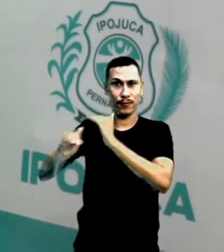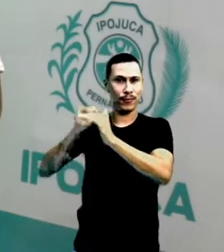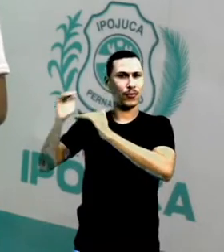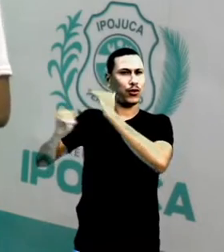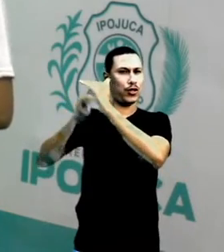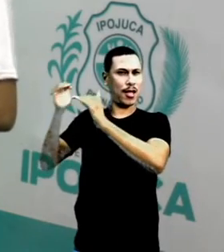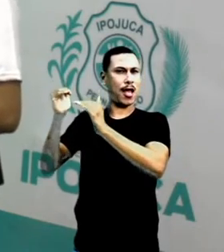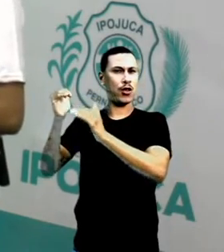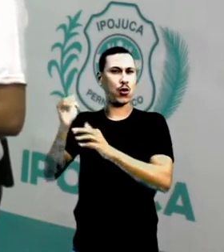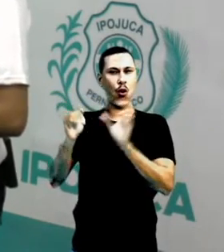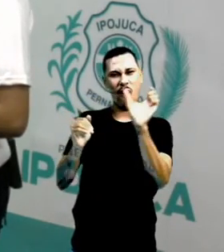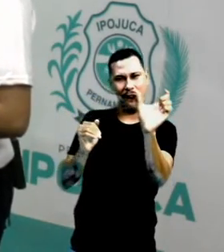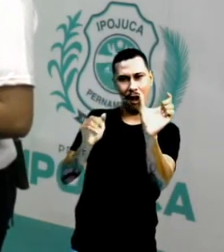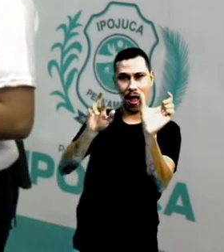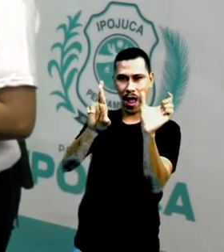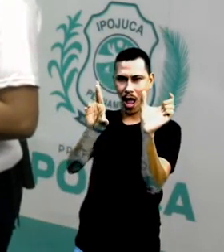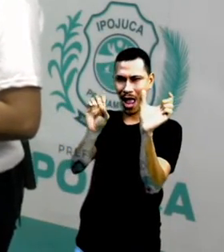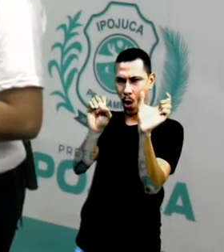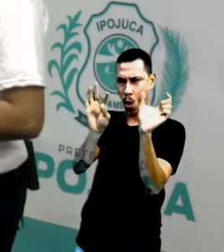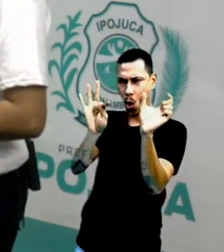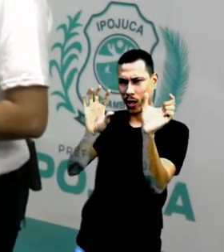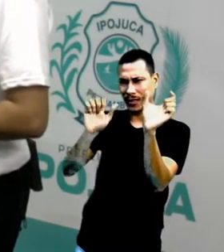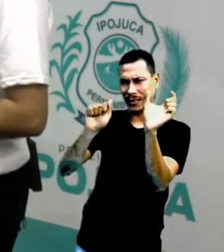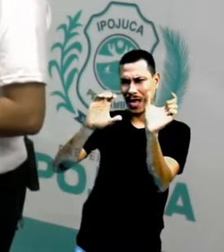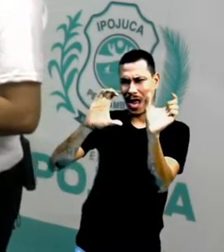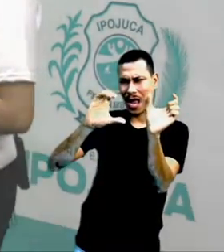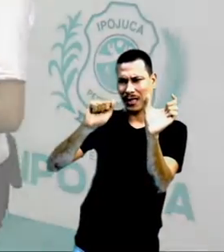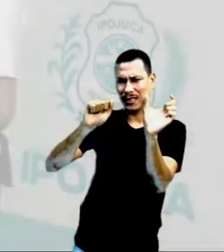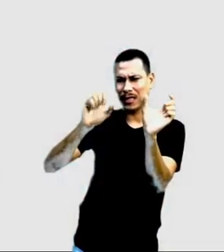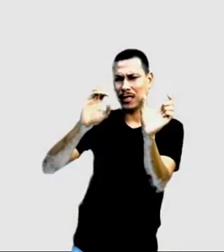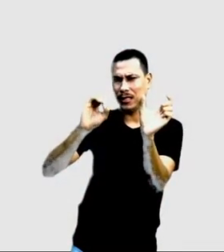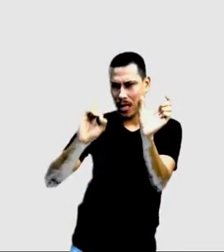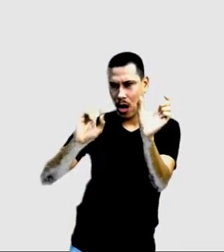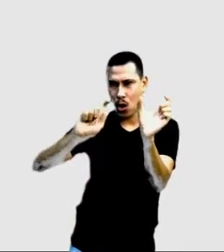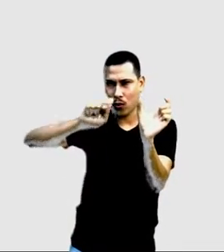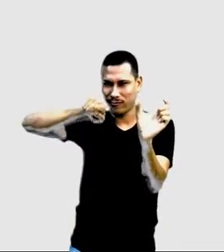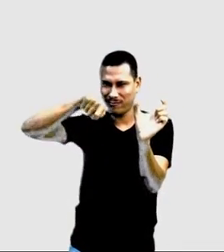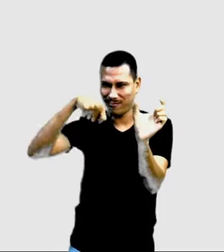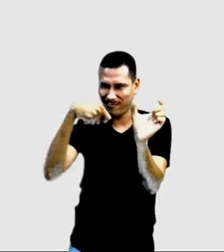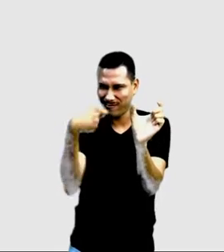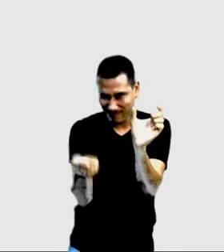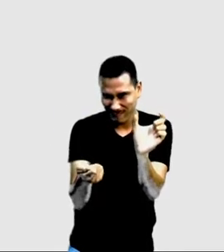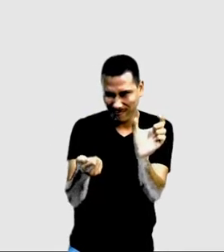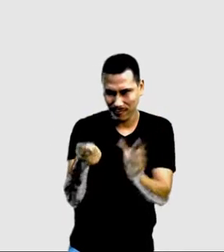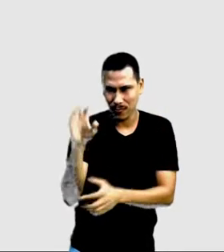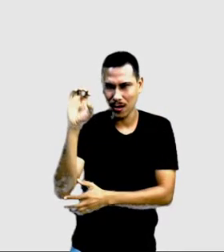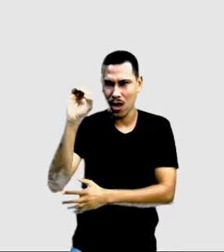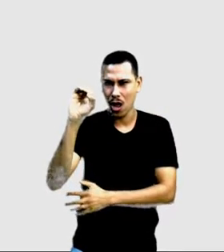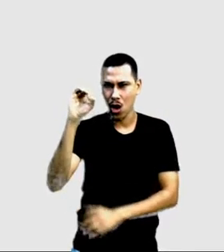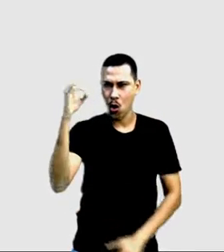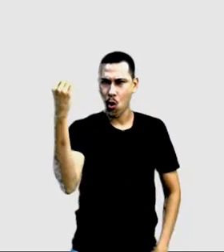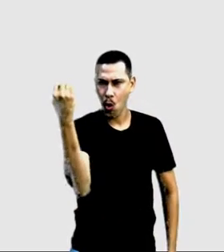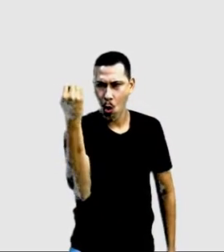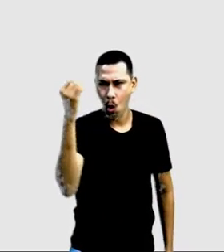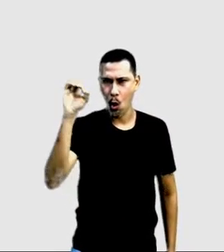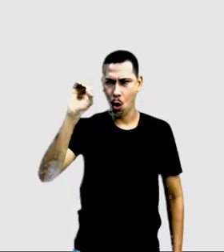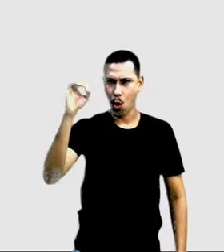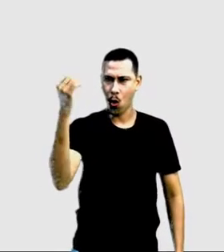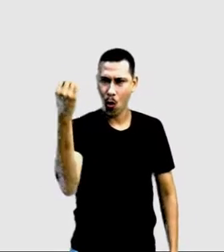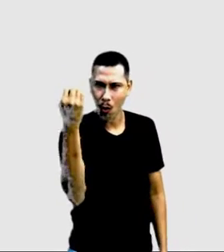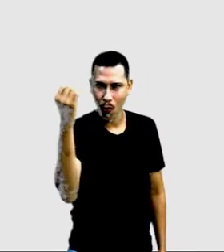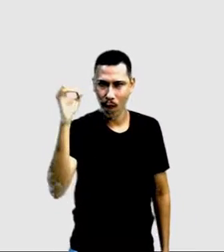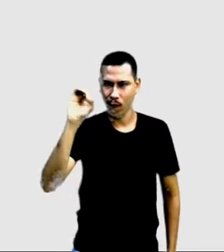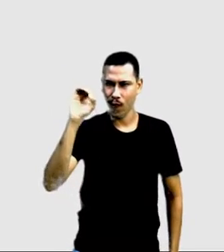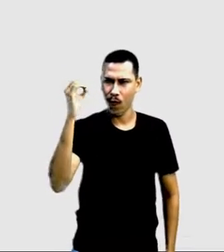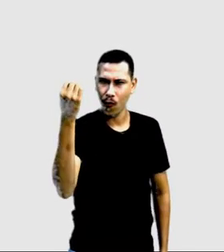rotação. A rotação é o movimento que